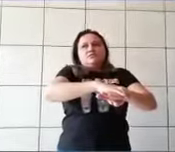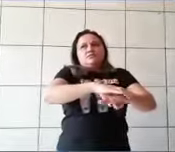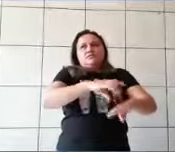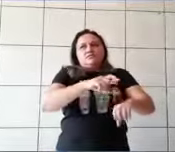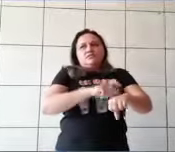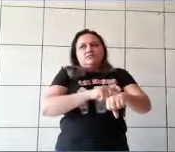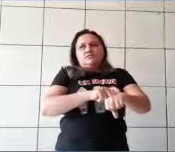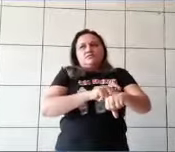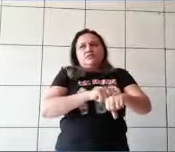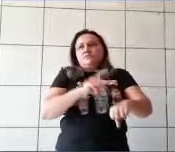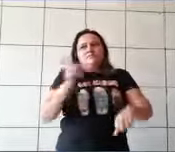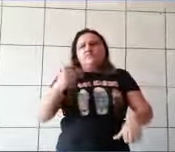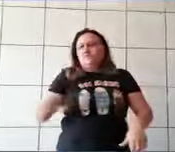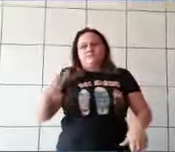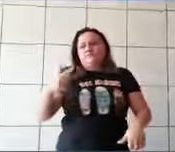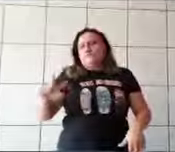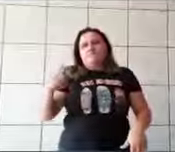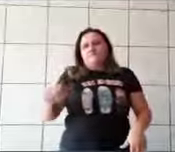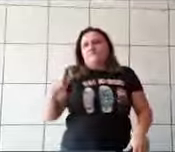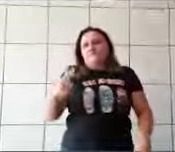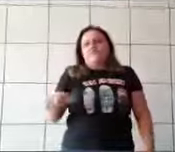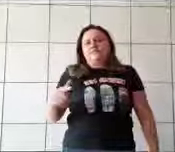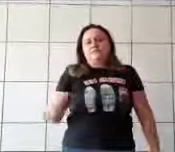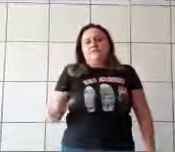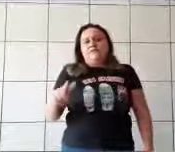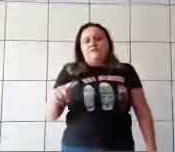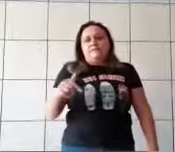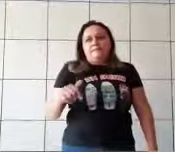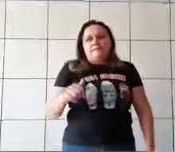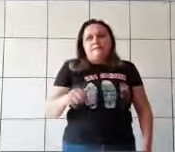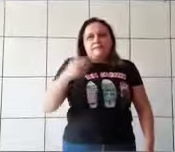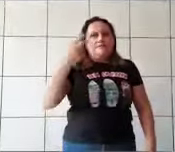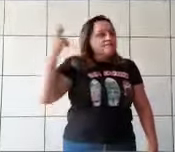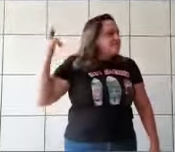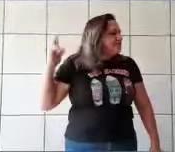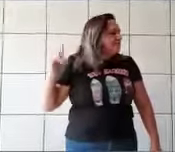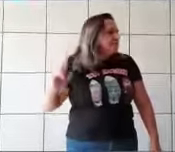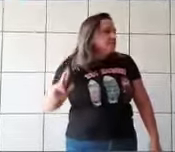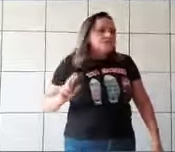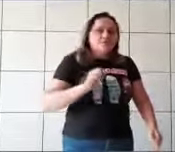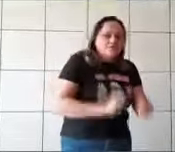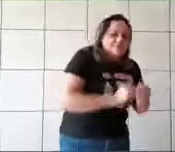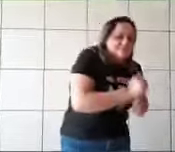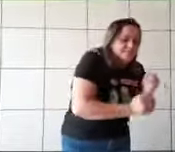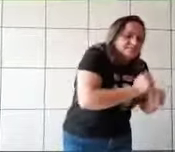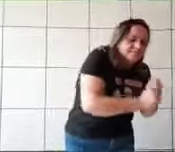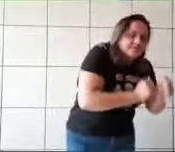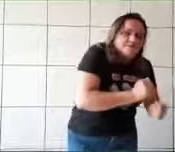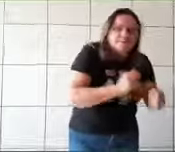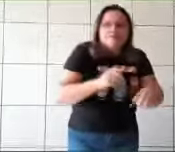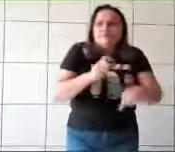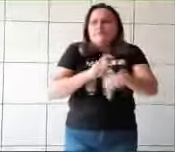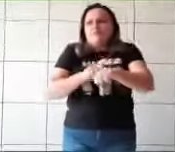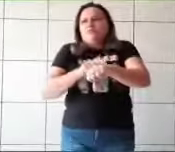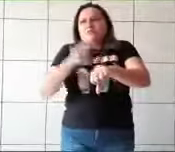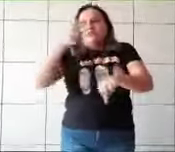escadas do castelo, ela deixou cair um dos sapatos, mas ela nem sequer teve tempo de voltar e recolhê-lo. Quando ela